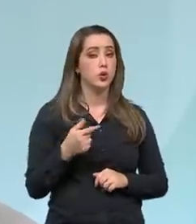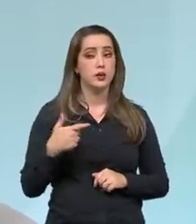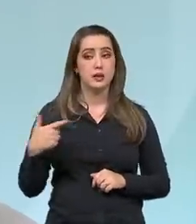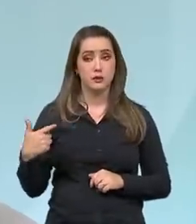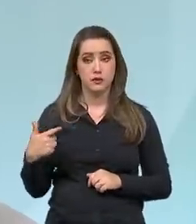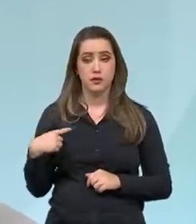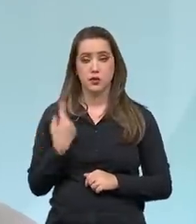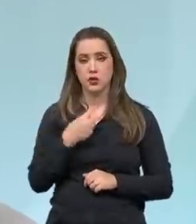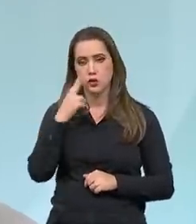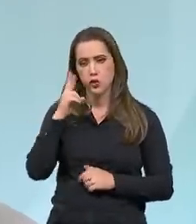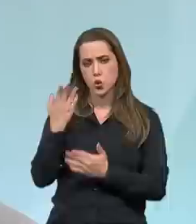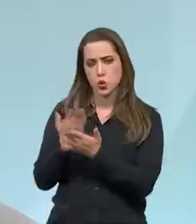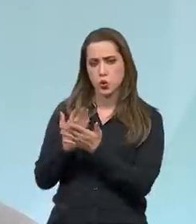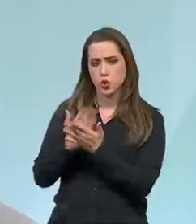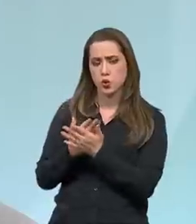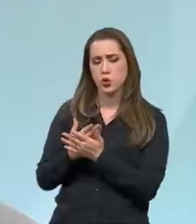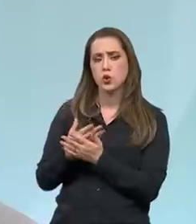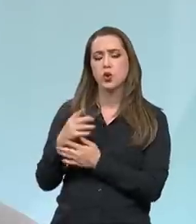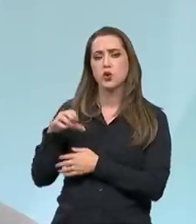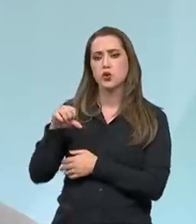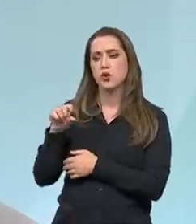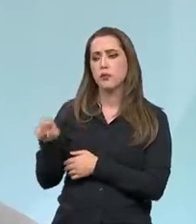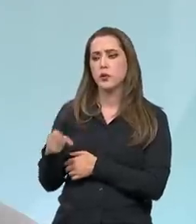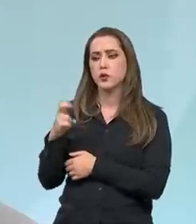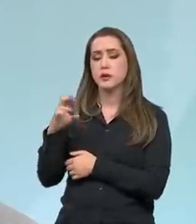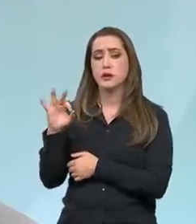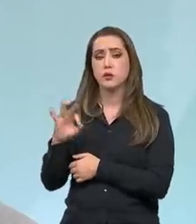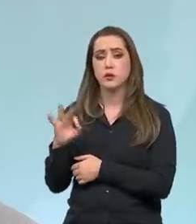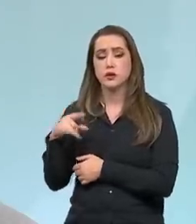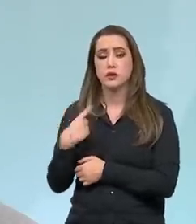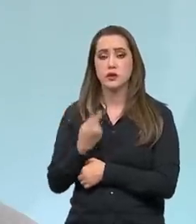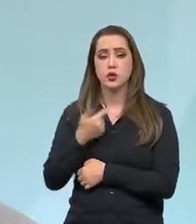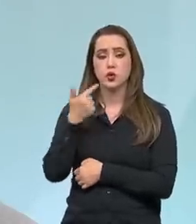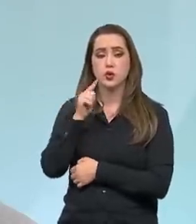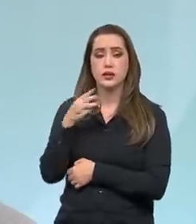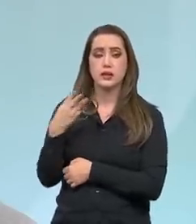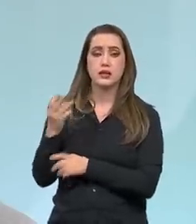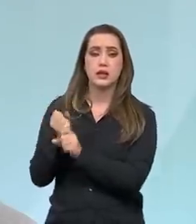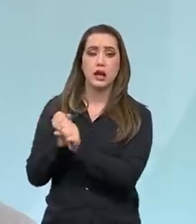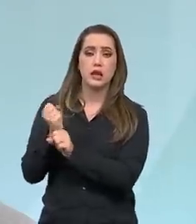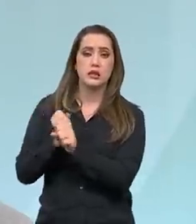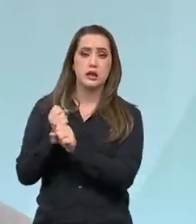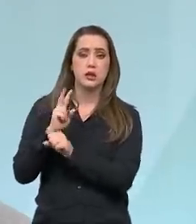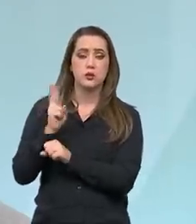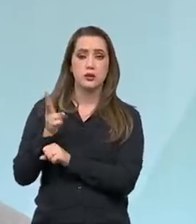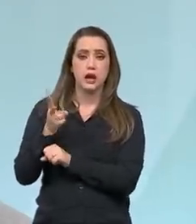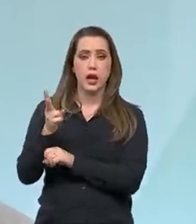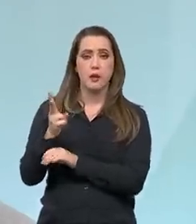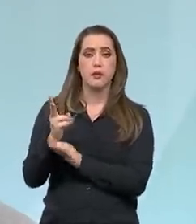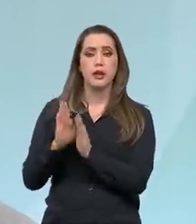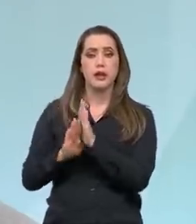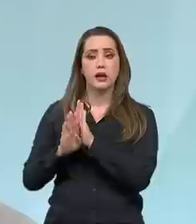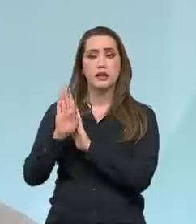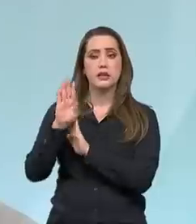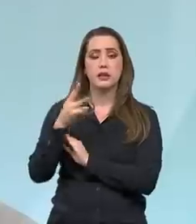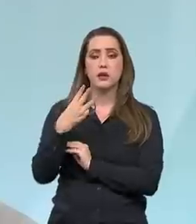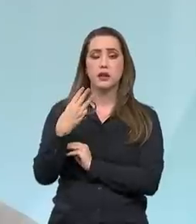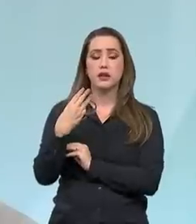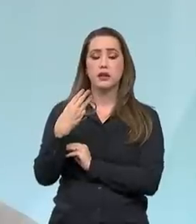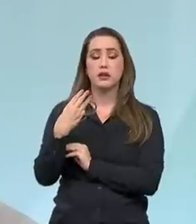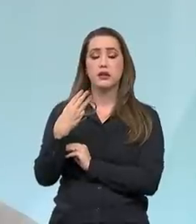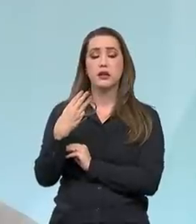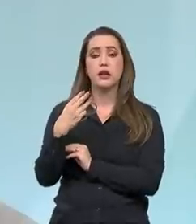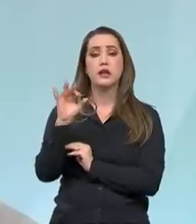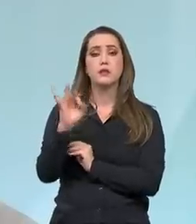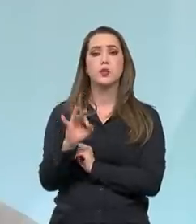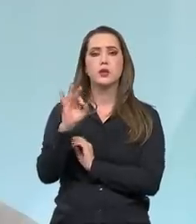a taxa de desocupação de 9,5% se nós passássemos três anos seguidos crescendo a 3,5%. Nós já atingimos 9